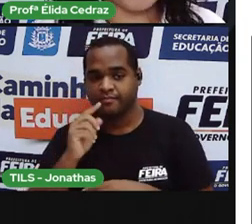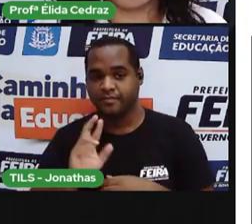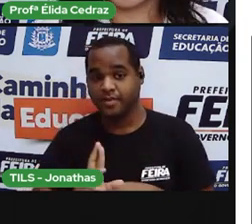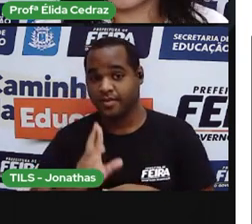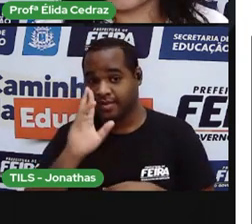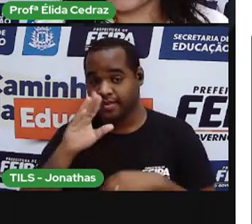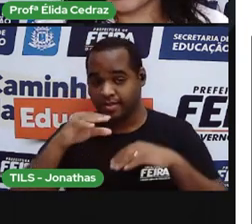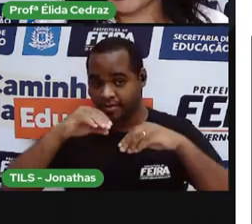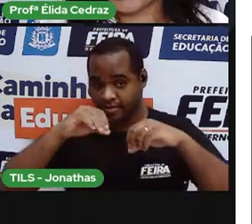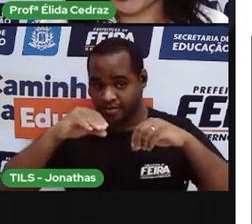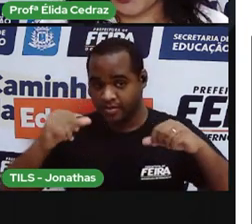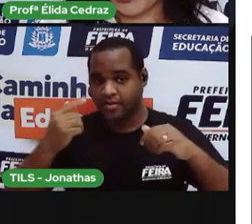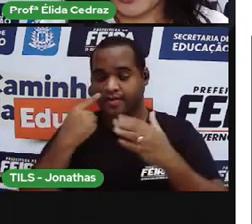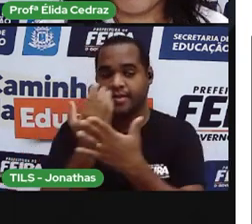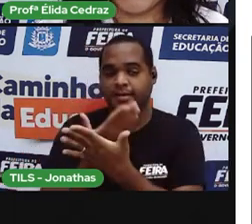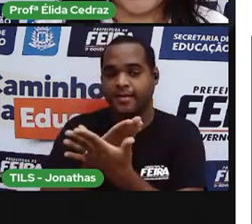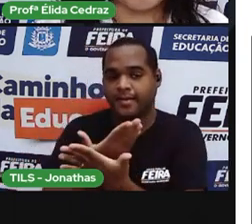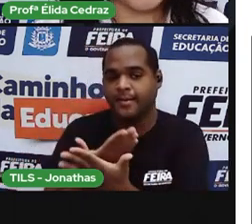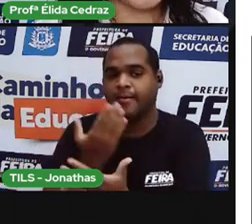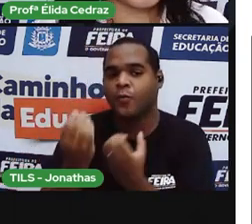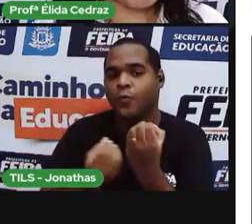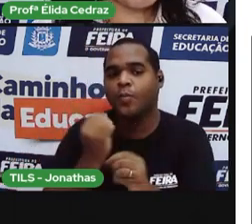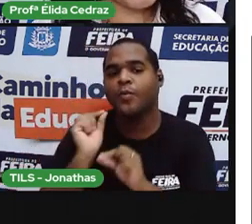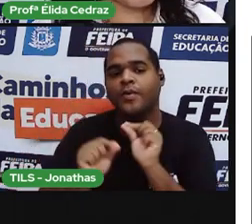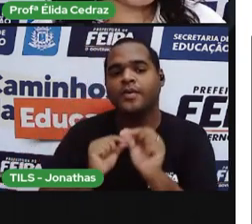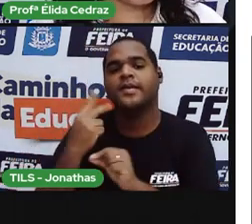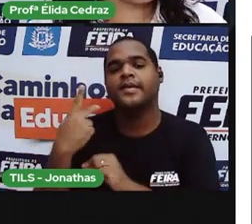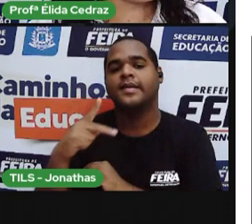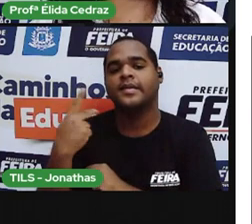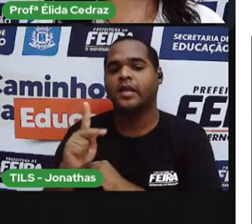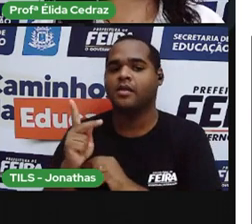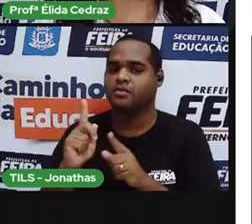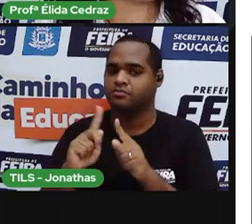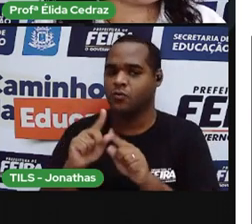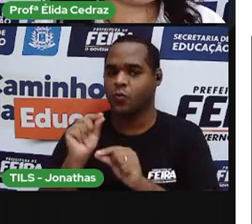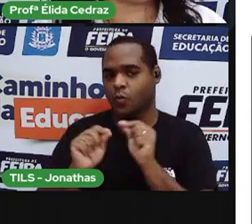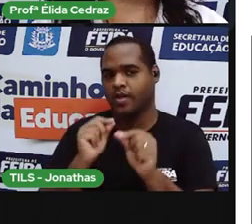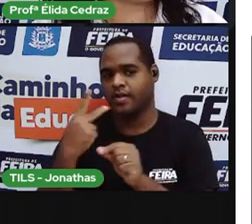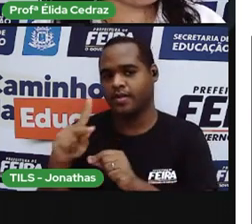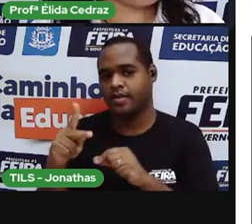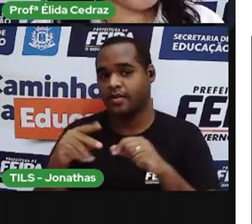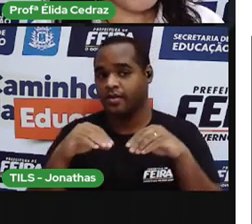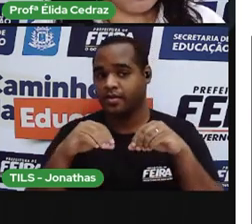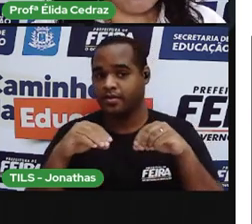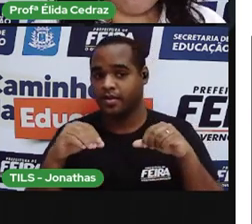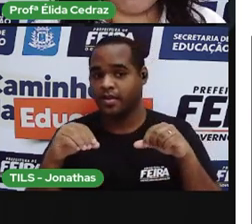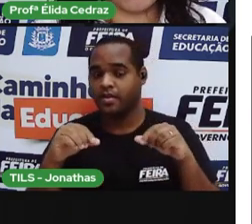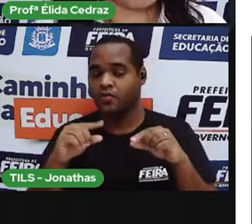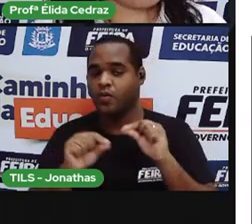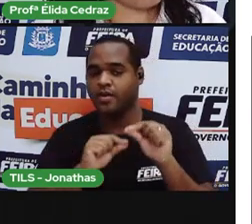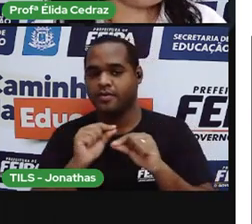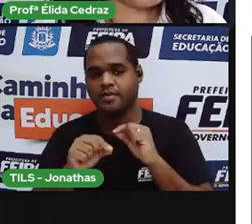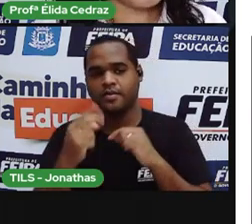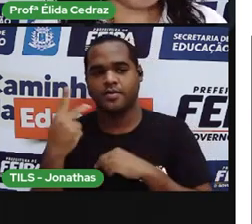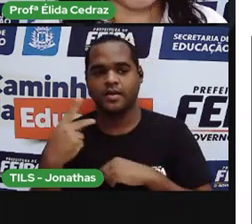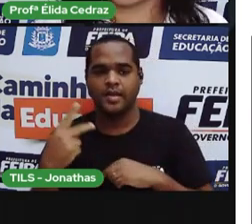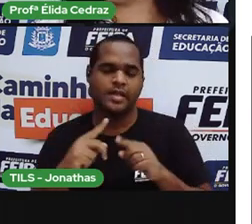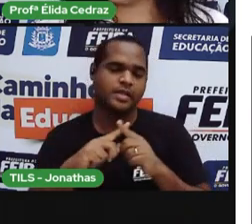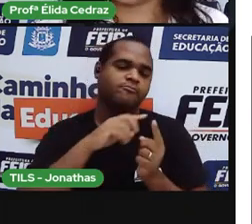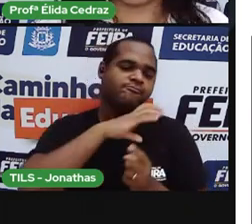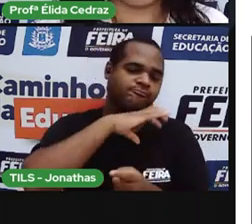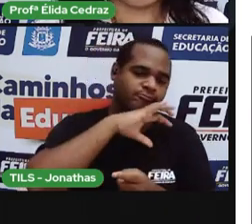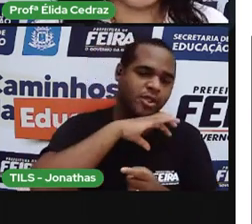pessoa que estuda para saber como lidar com a terra, com os